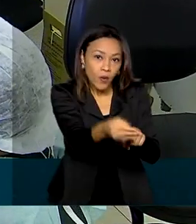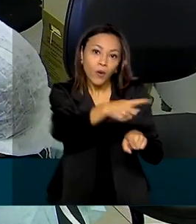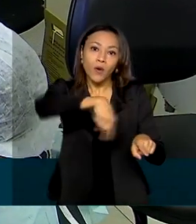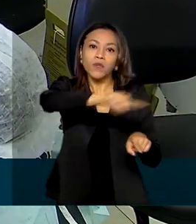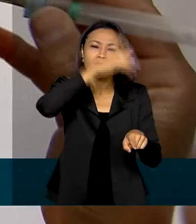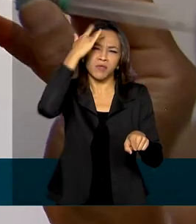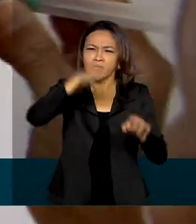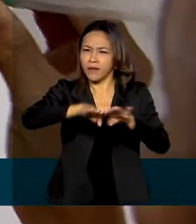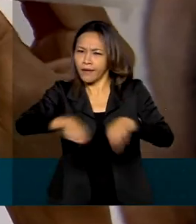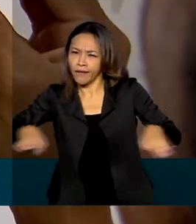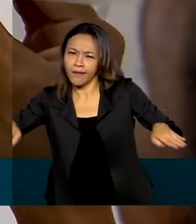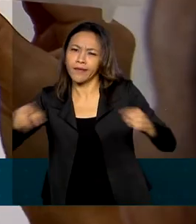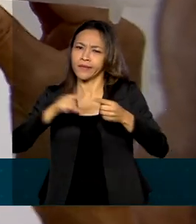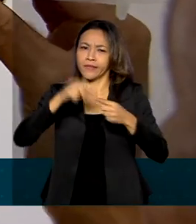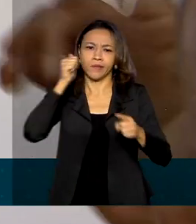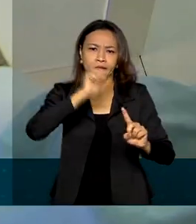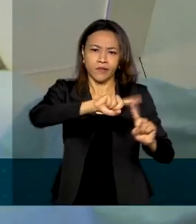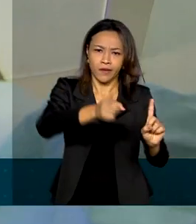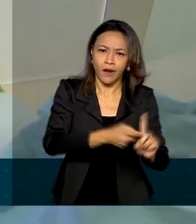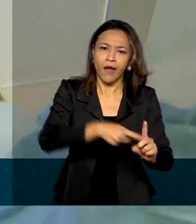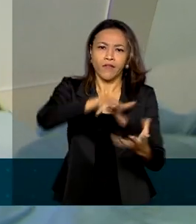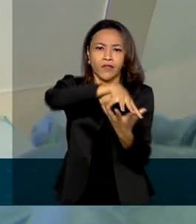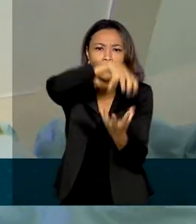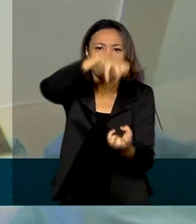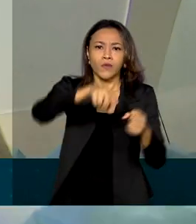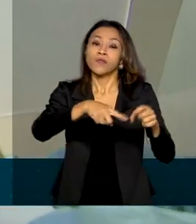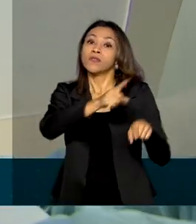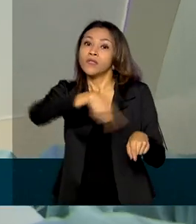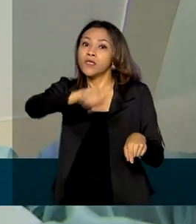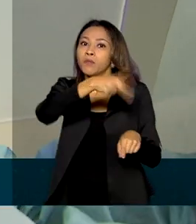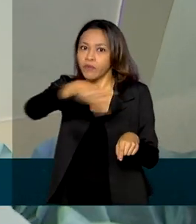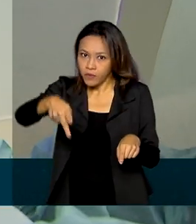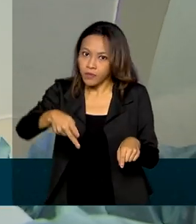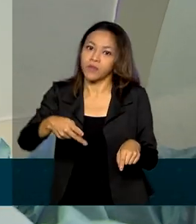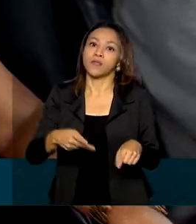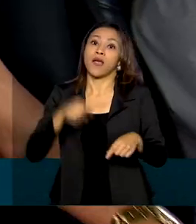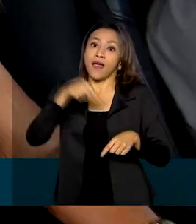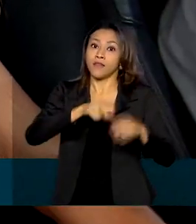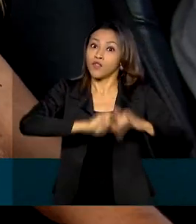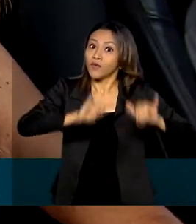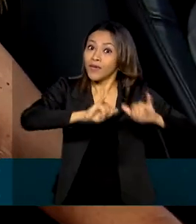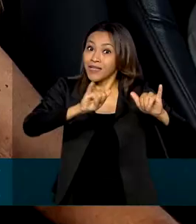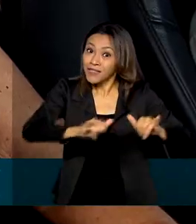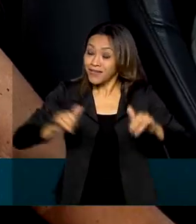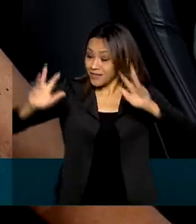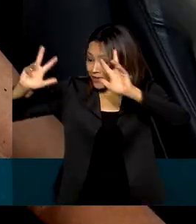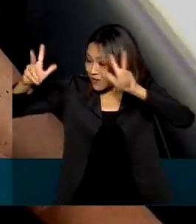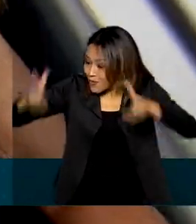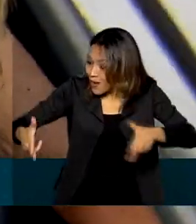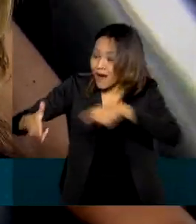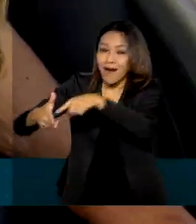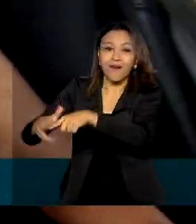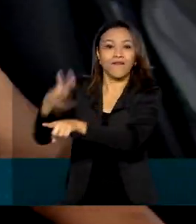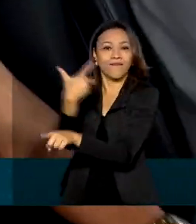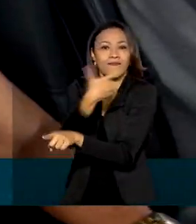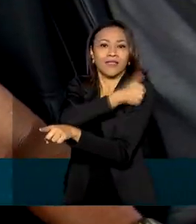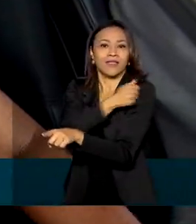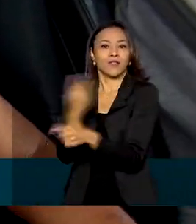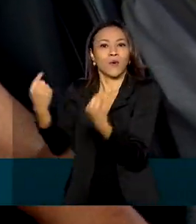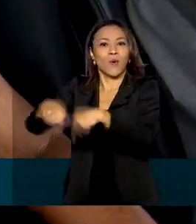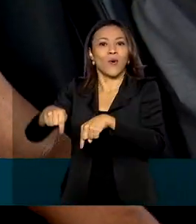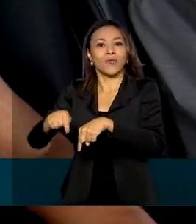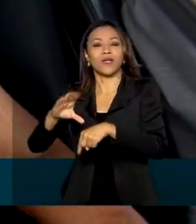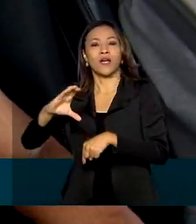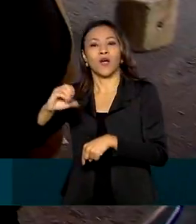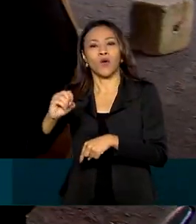entre elas crianças, gestantes, idosos e professores. A campanha vai coincidir com a vacinação contra a Covid, que deve